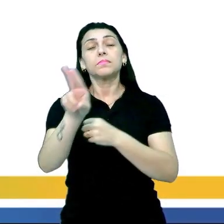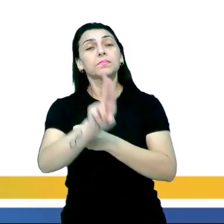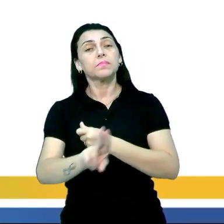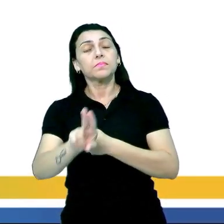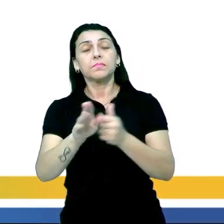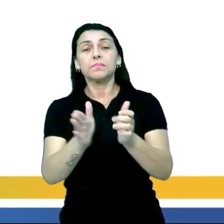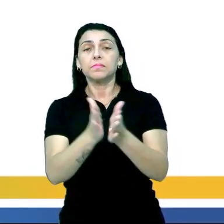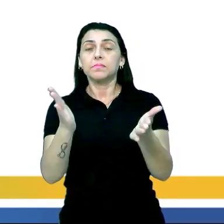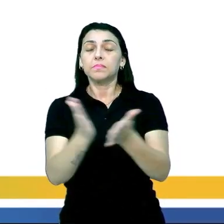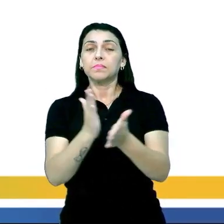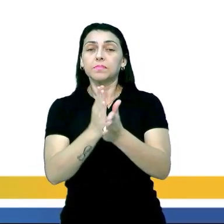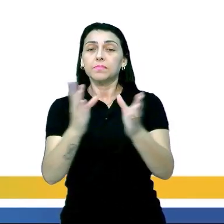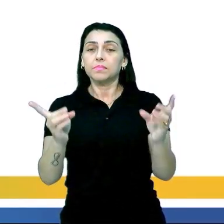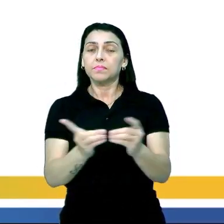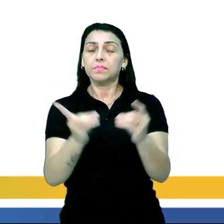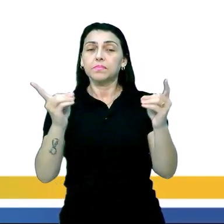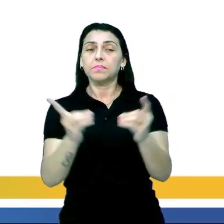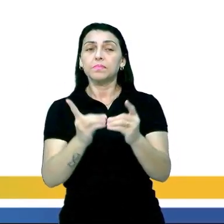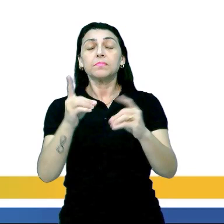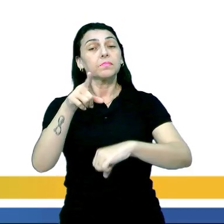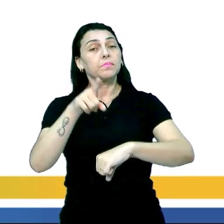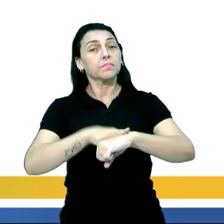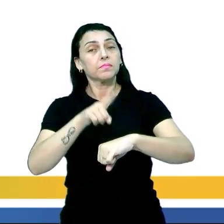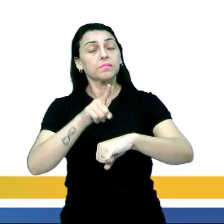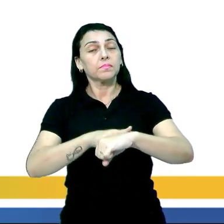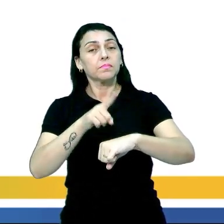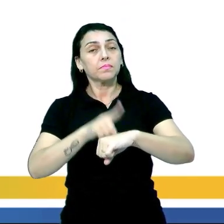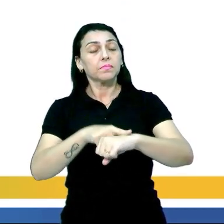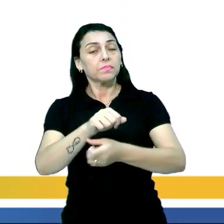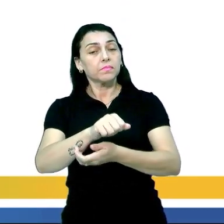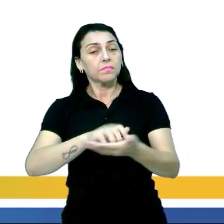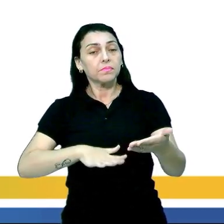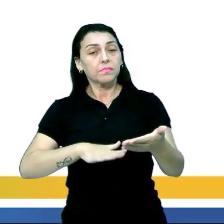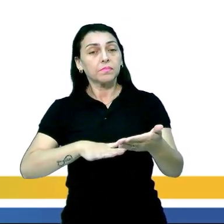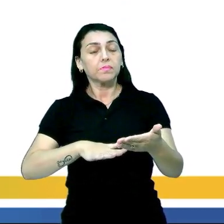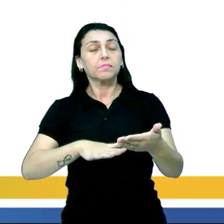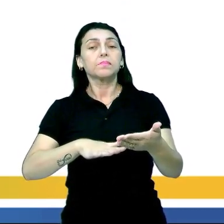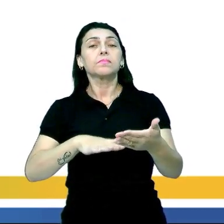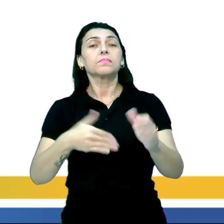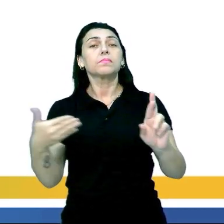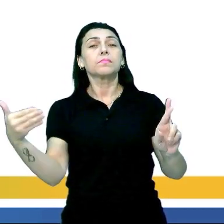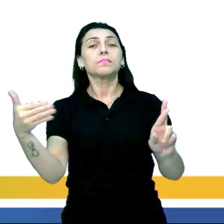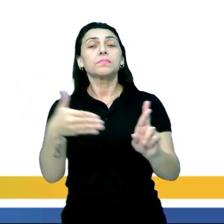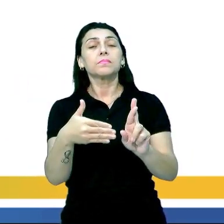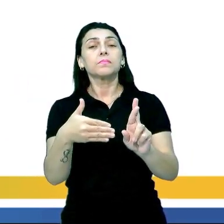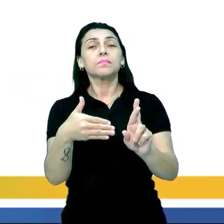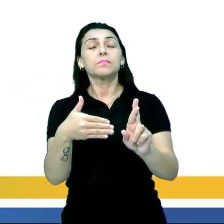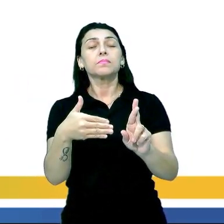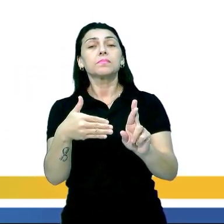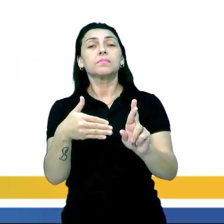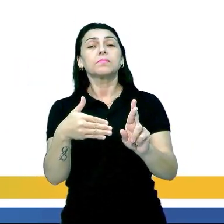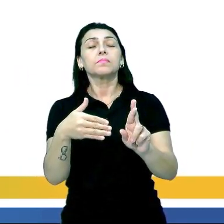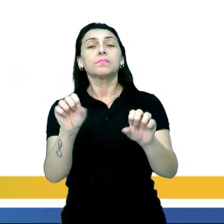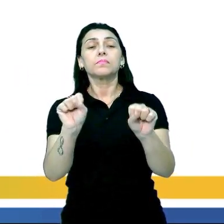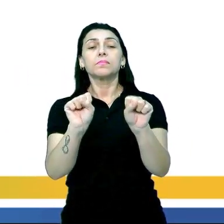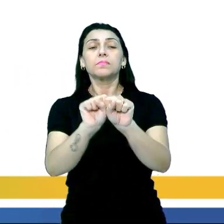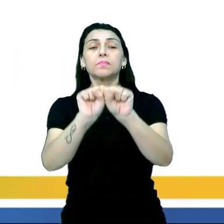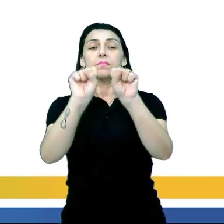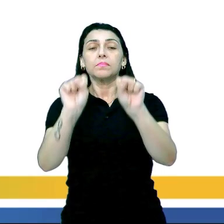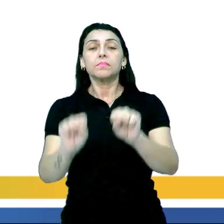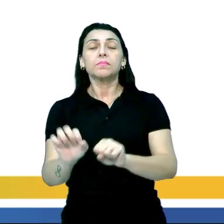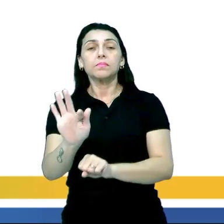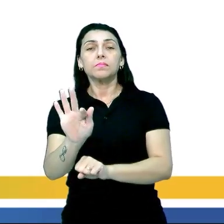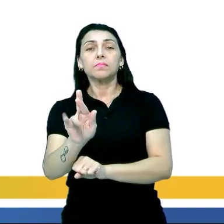utilize o seu livro didático no momento do nosso exercitando. A referência bibliográfica é essa que